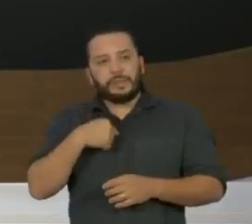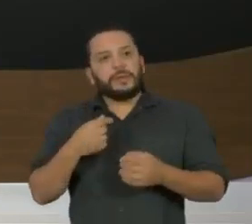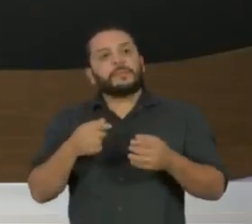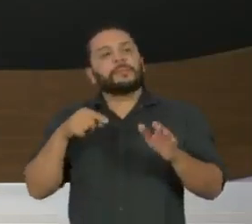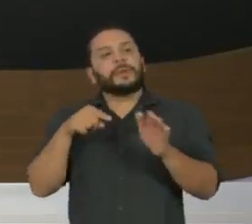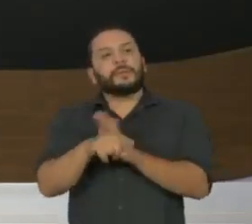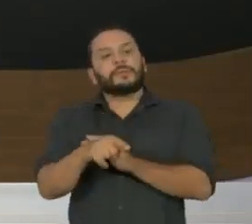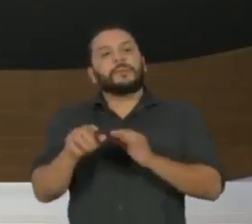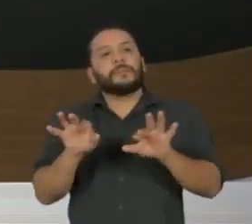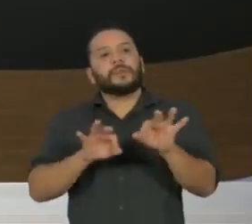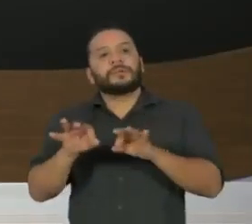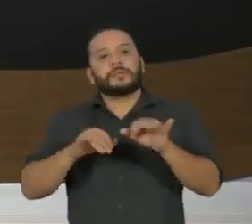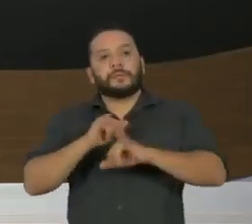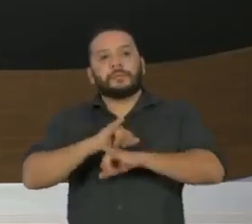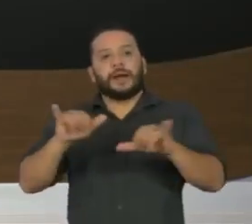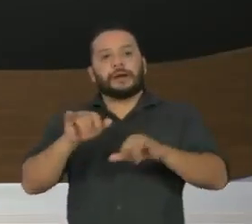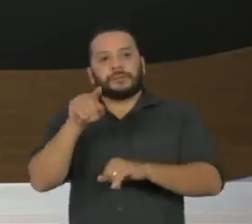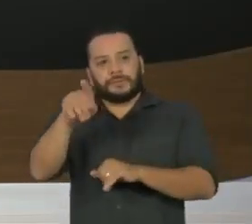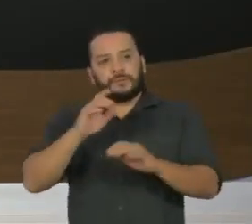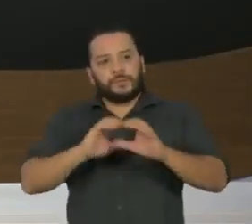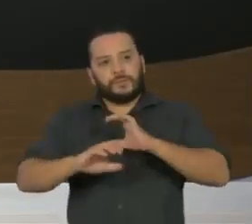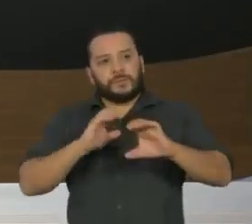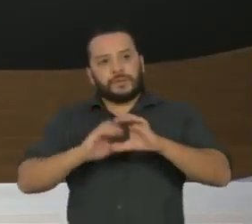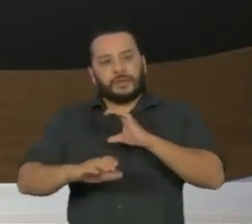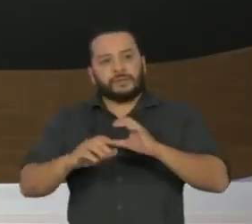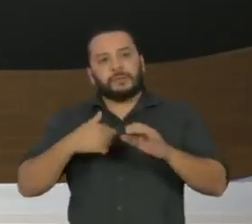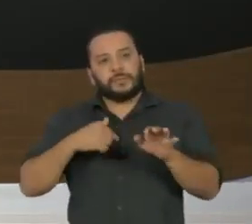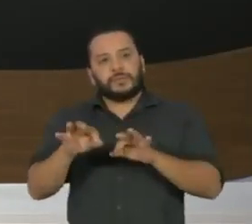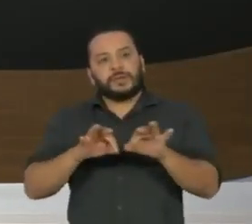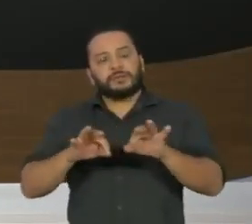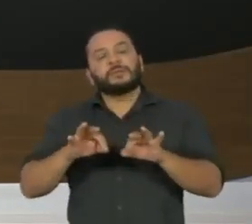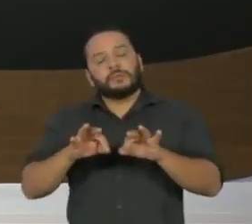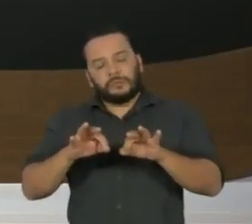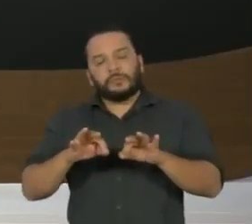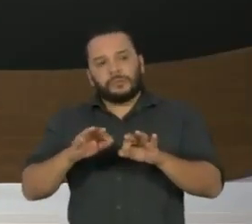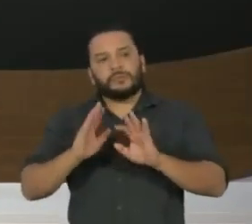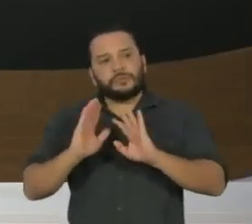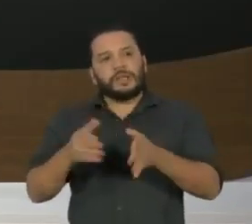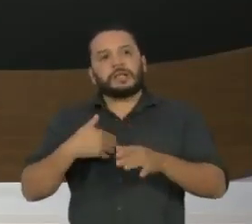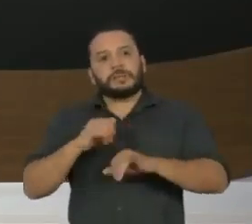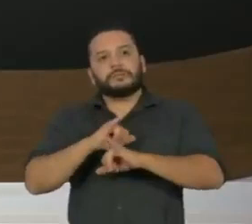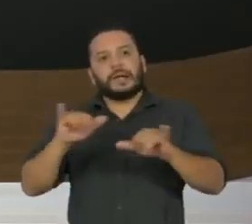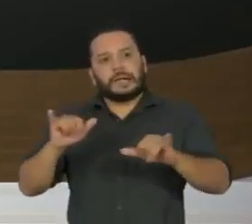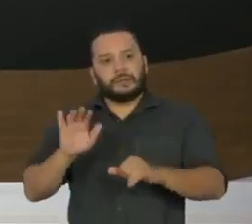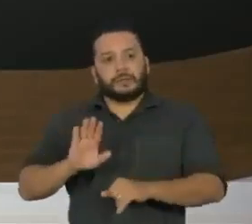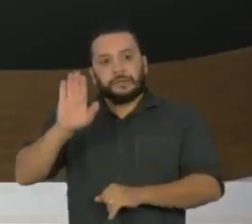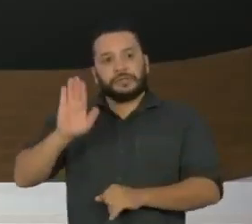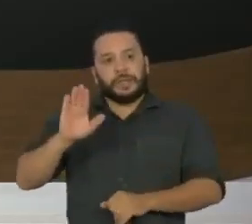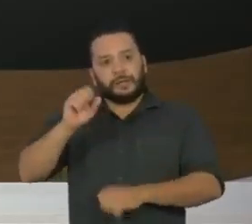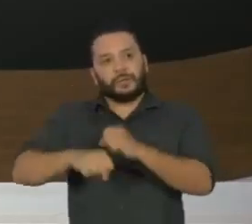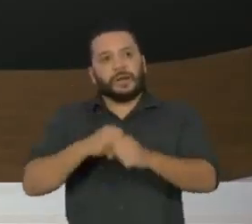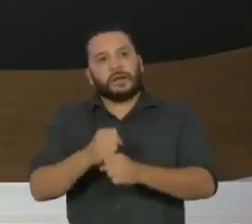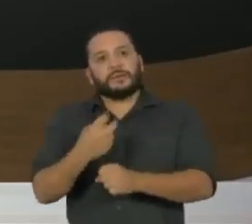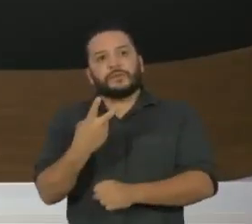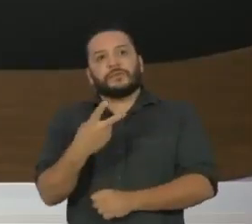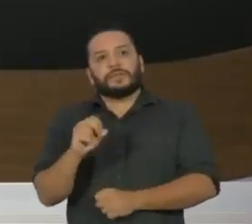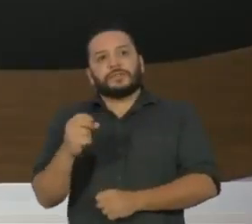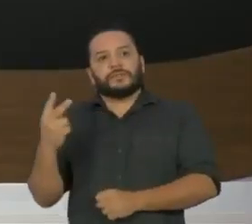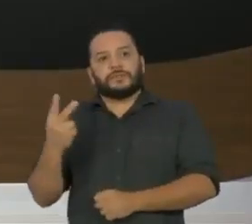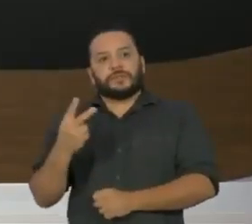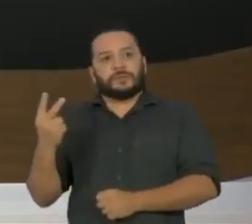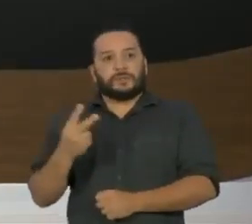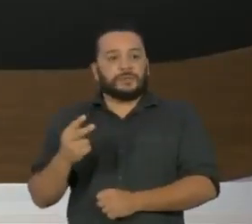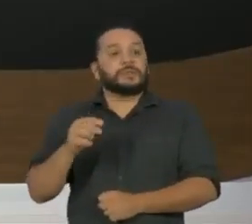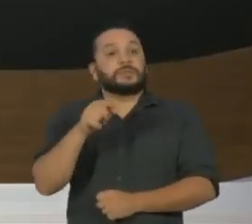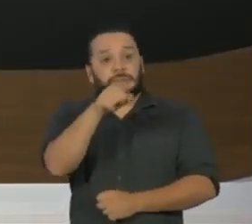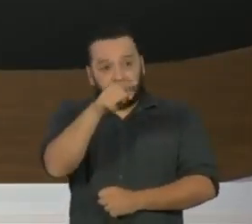projeto de marketing que você, como comunicador, imaginaria para um candidato a 2022. Então, a sua loquacidade aqui está